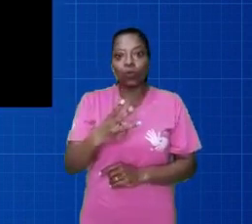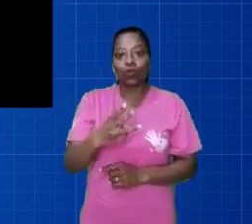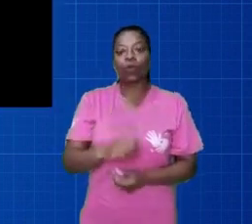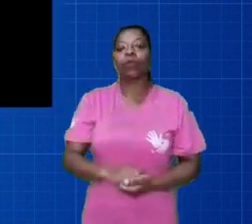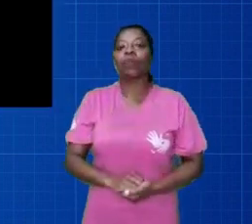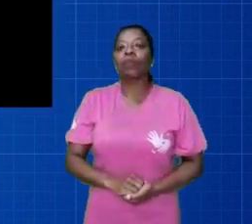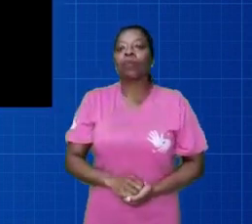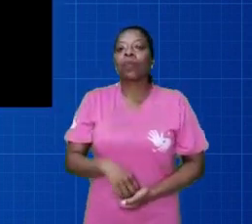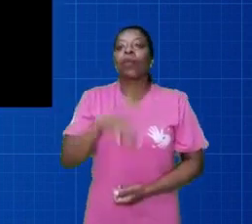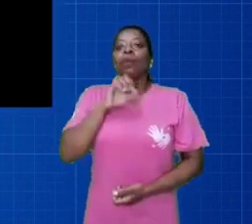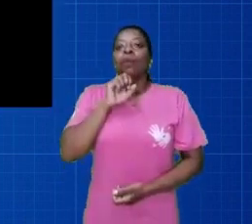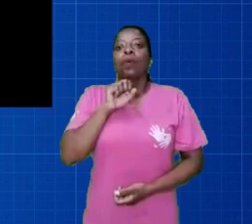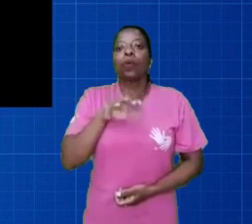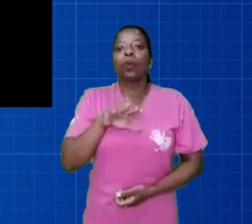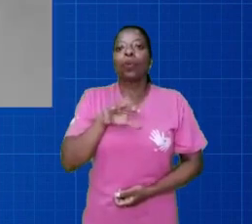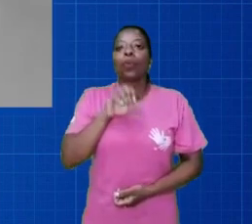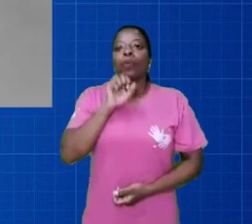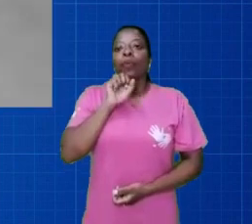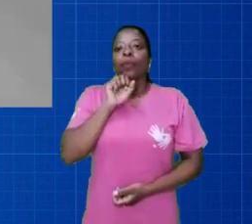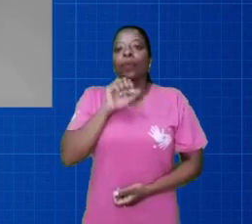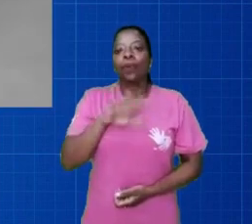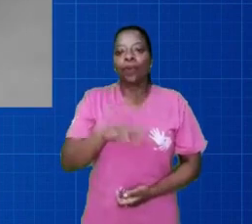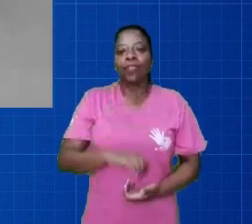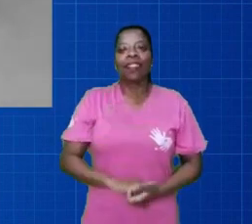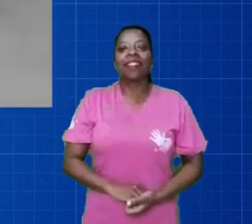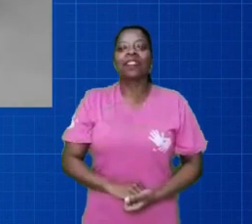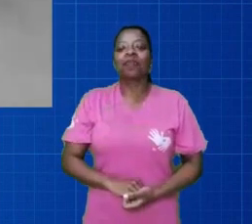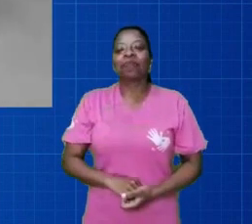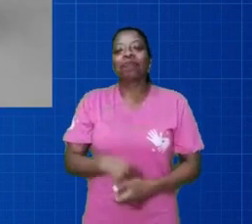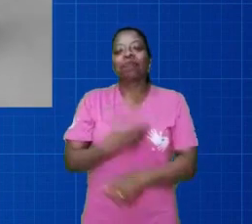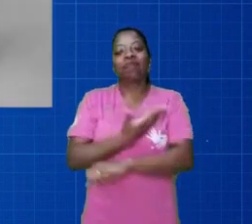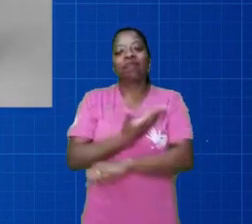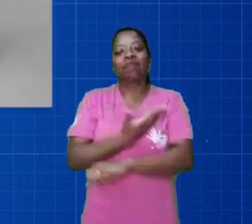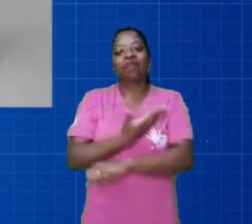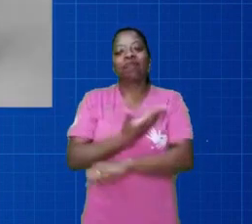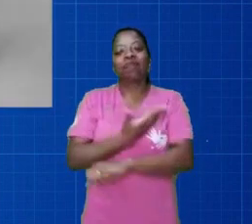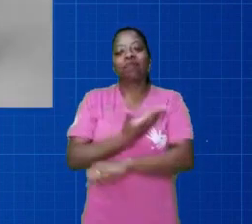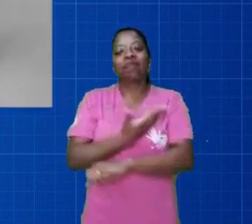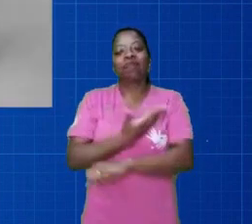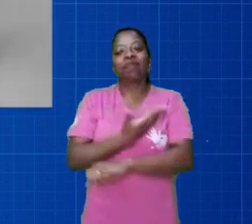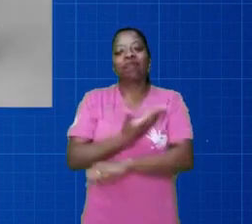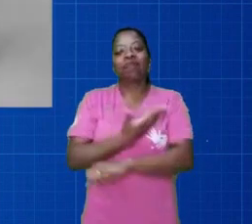Um, dois, três. Pai.